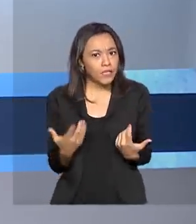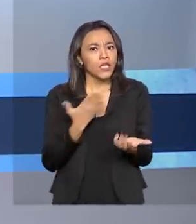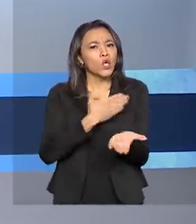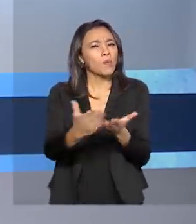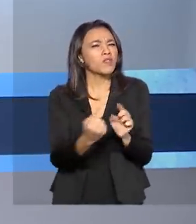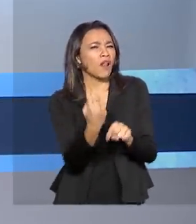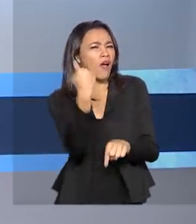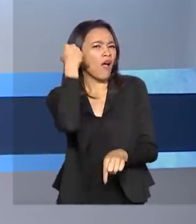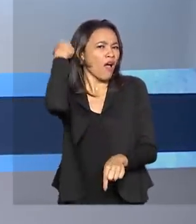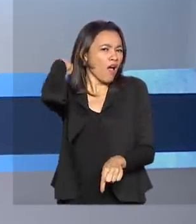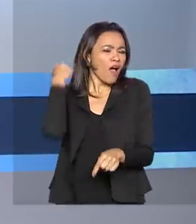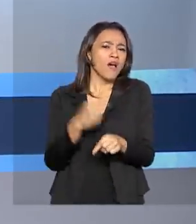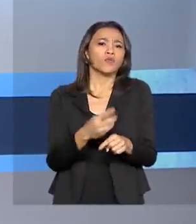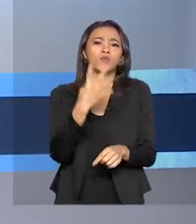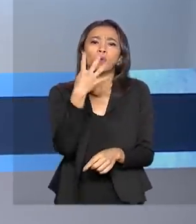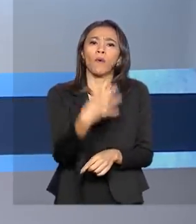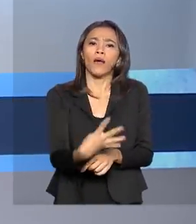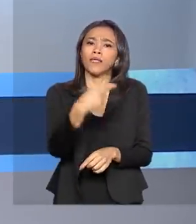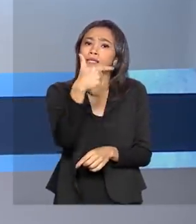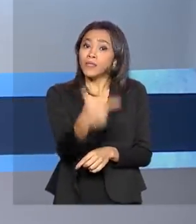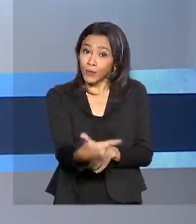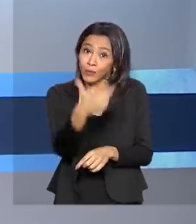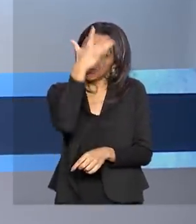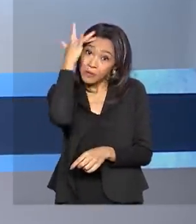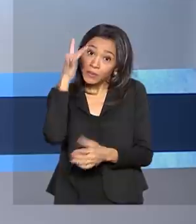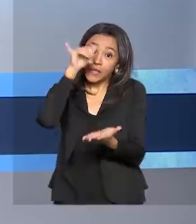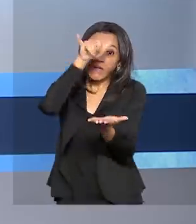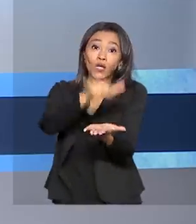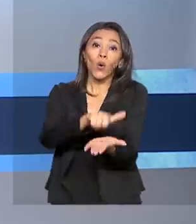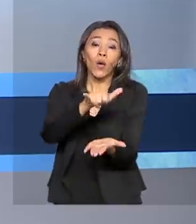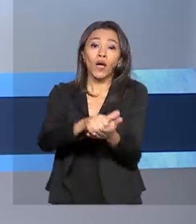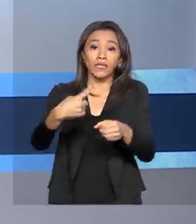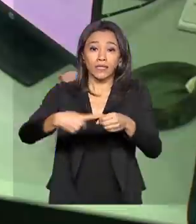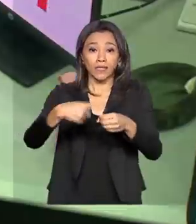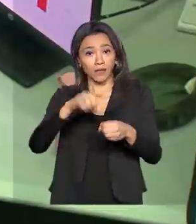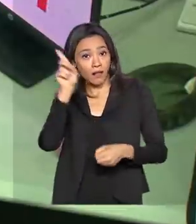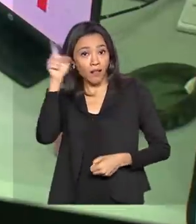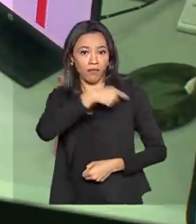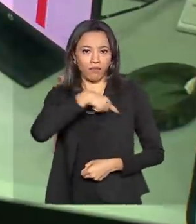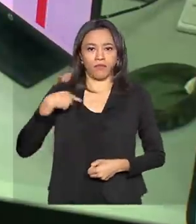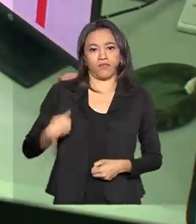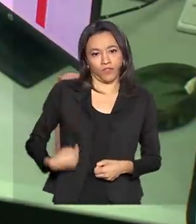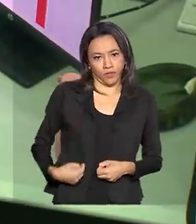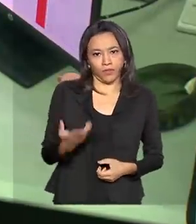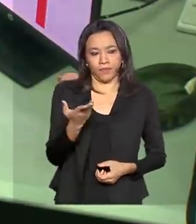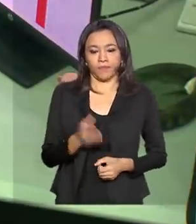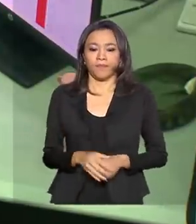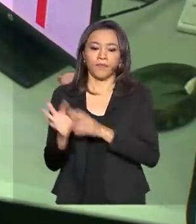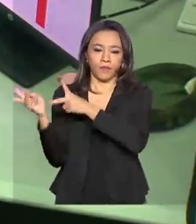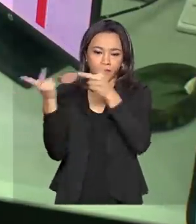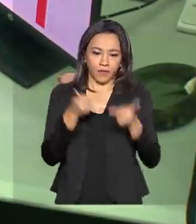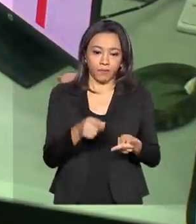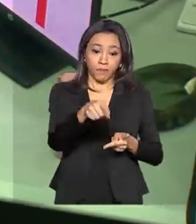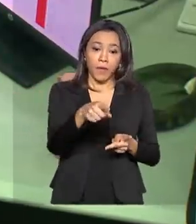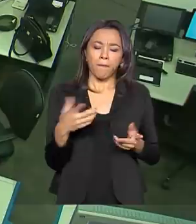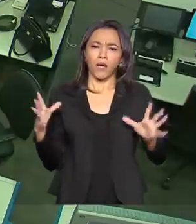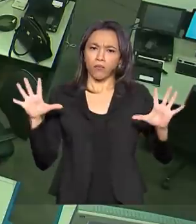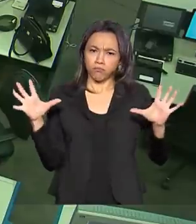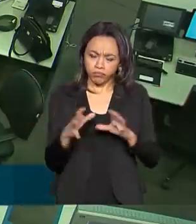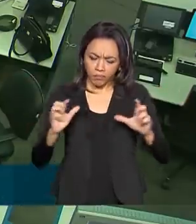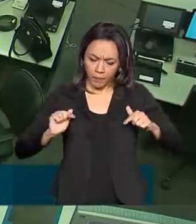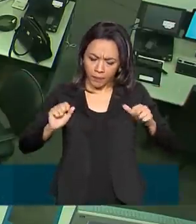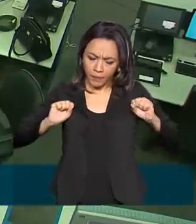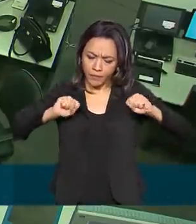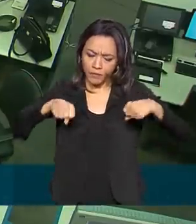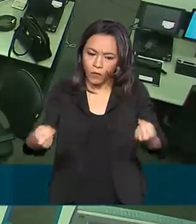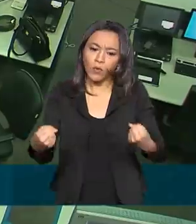resgate dos 42 brasileiros que estavam em Wuhan, na China. Para concentrar e organizar os esforços, governo